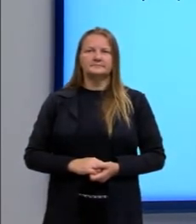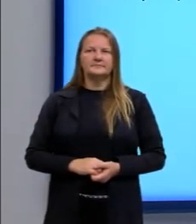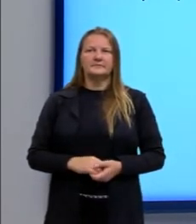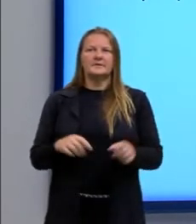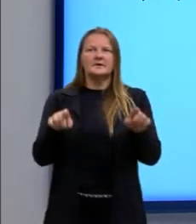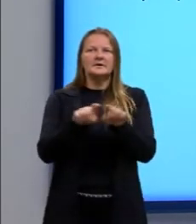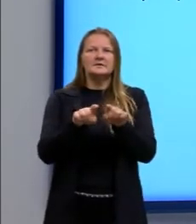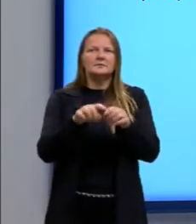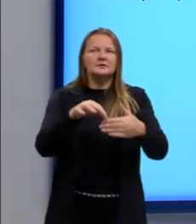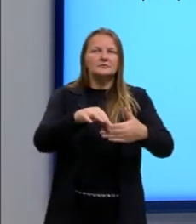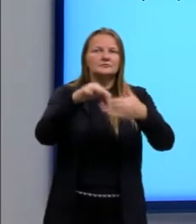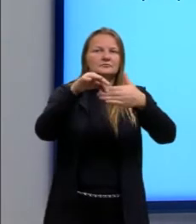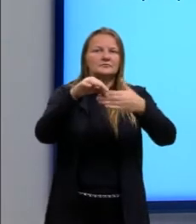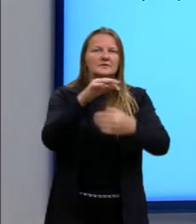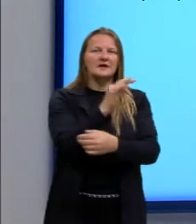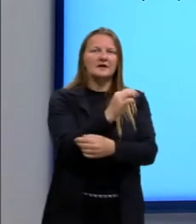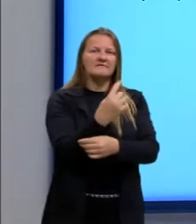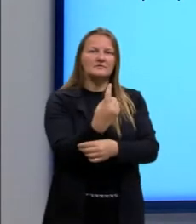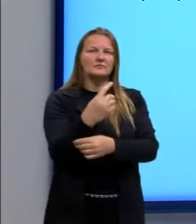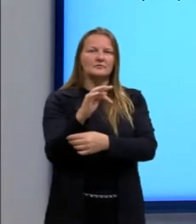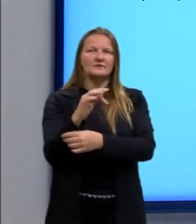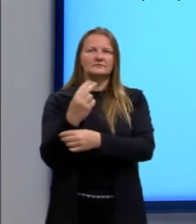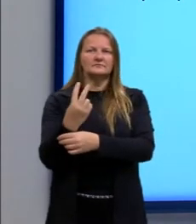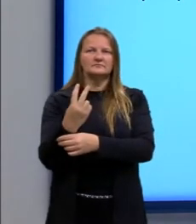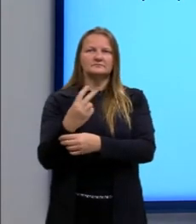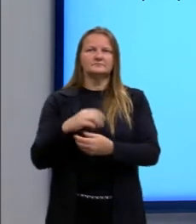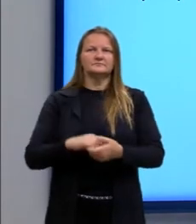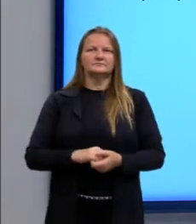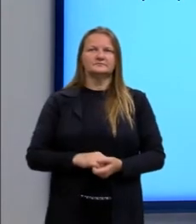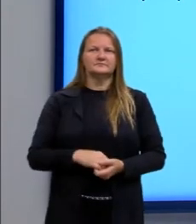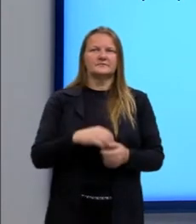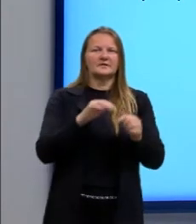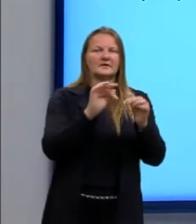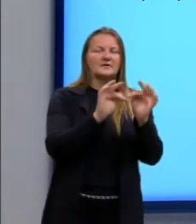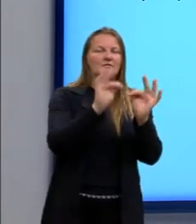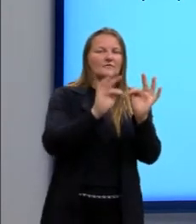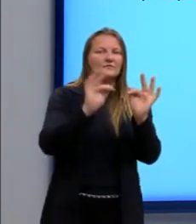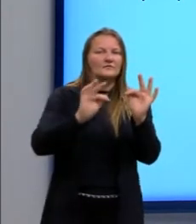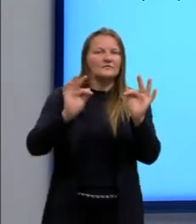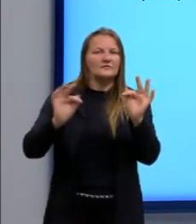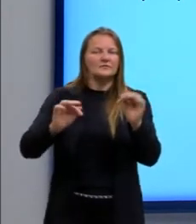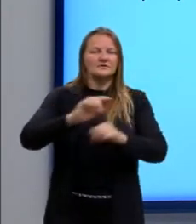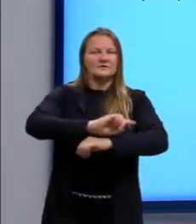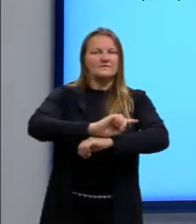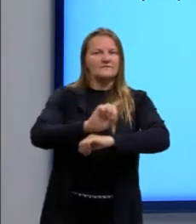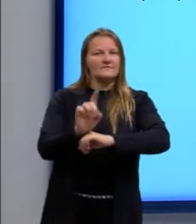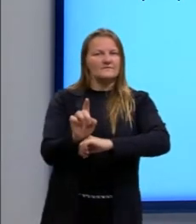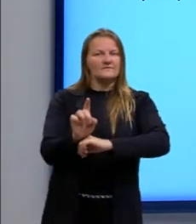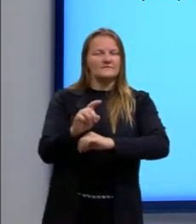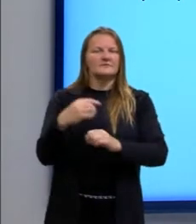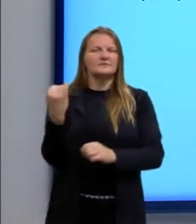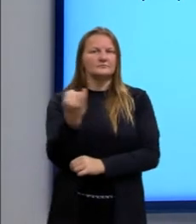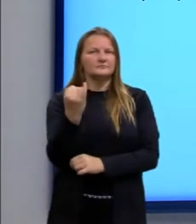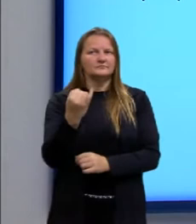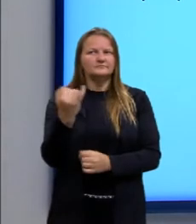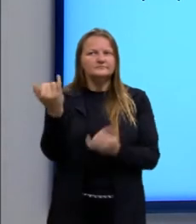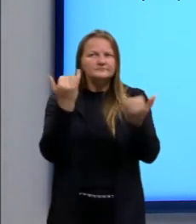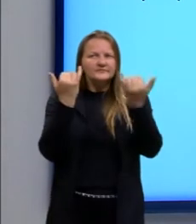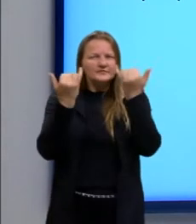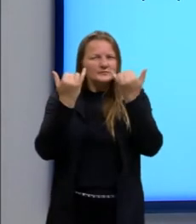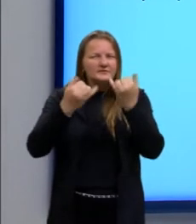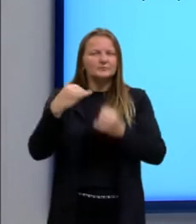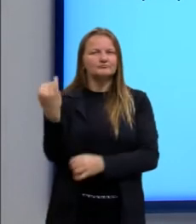E destaco aqui também essas outras grandezas, né? Frequência e velocidade. E aqui também, né?